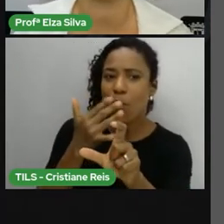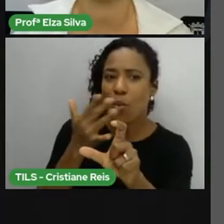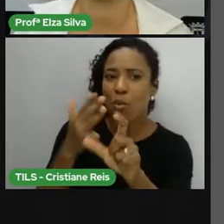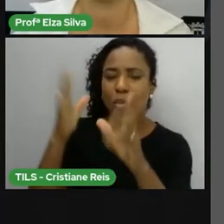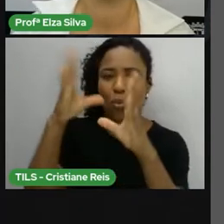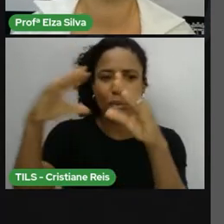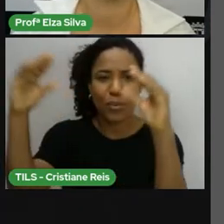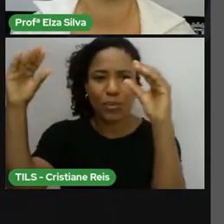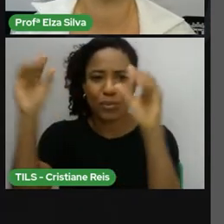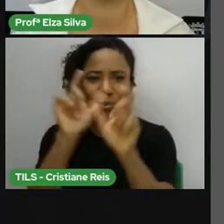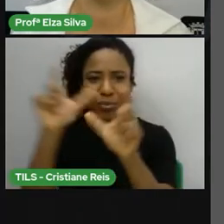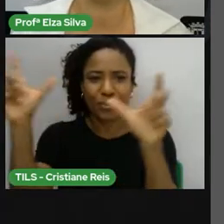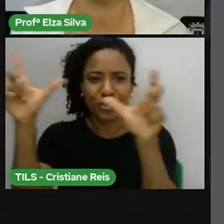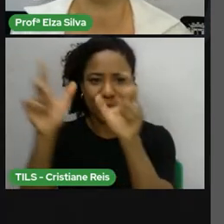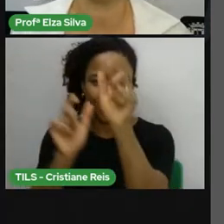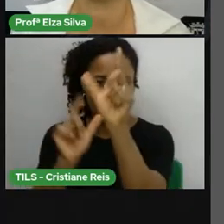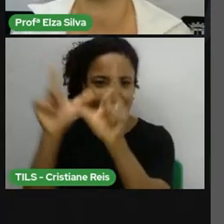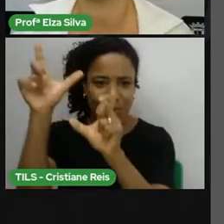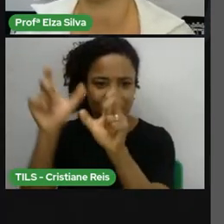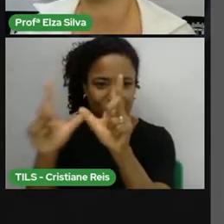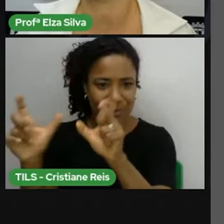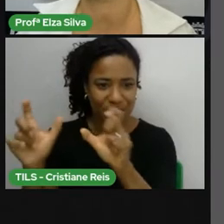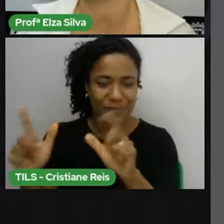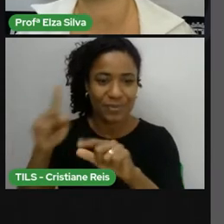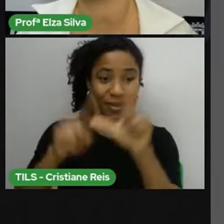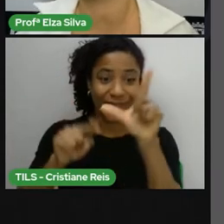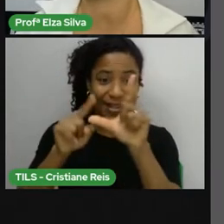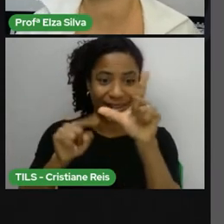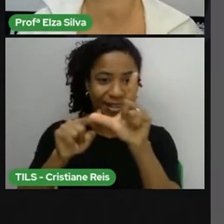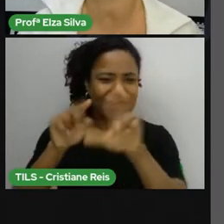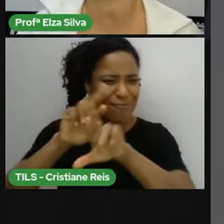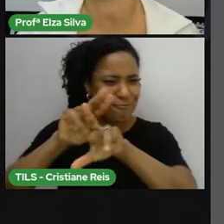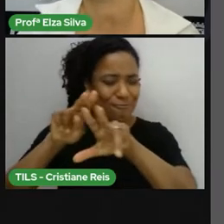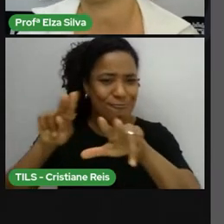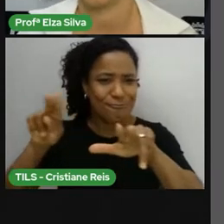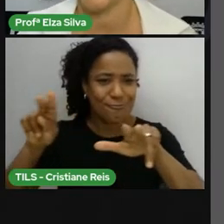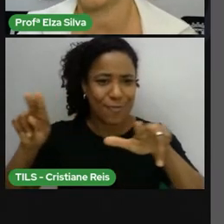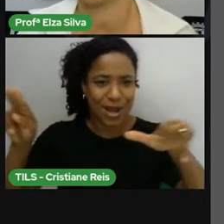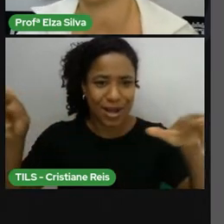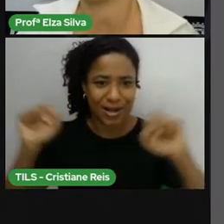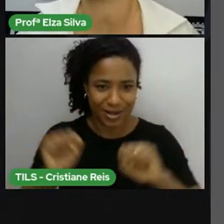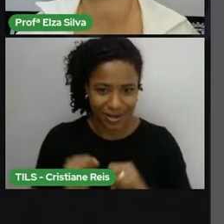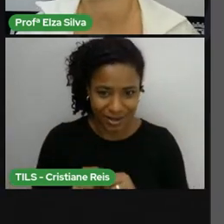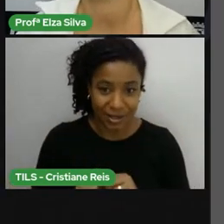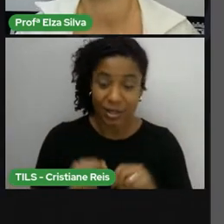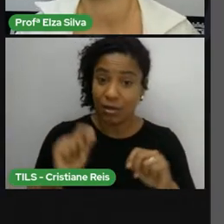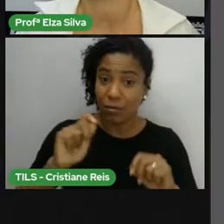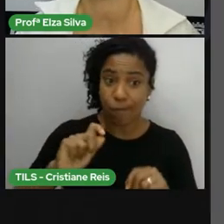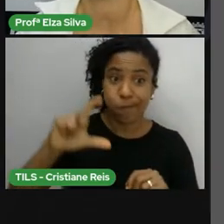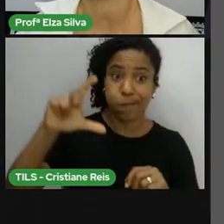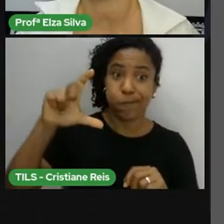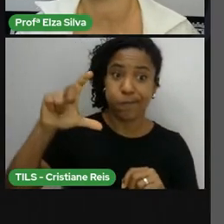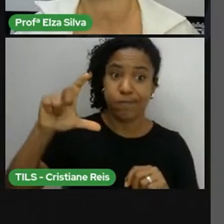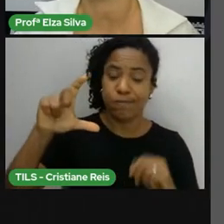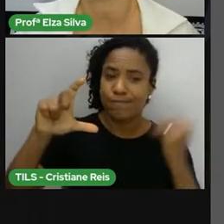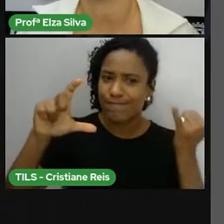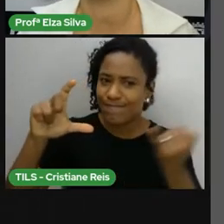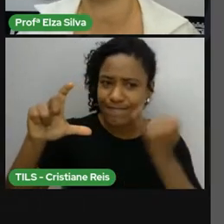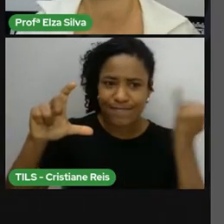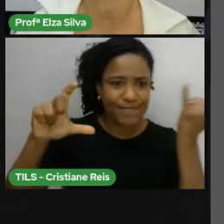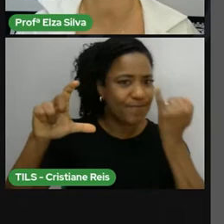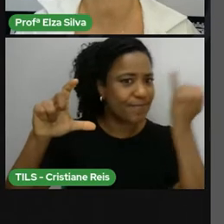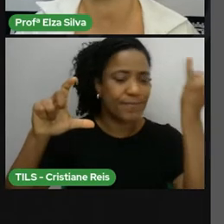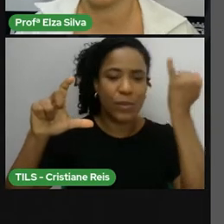formatos, tamanhos de letras, inclusive, porque quanto mais destacada a palavra, é porque aquela